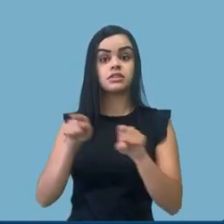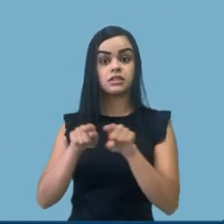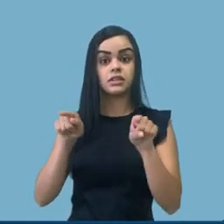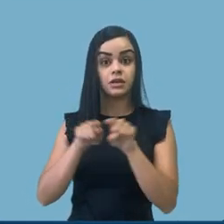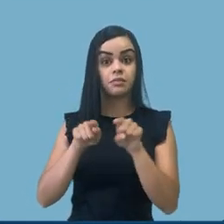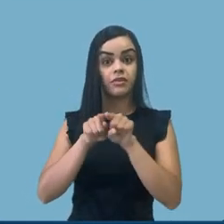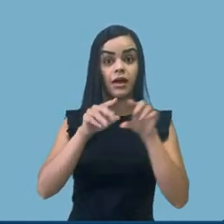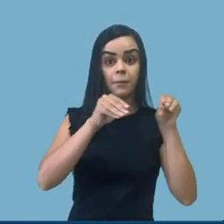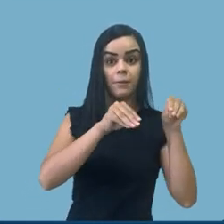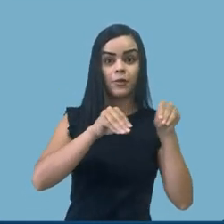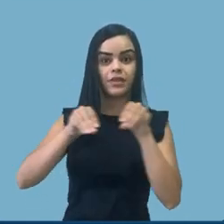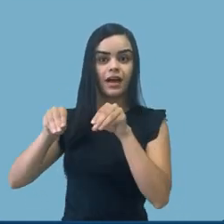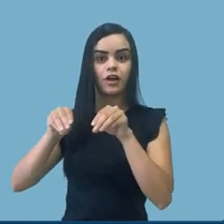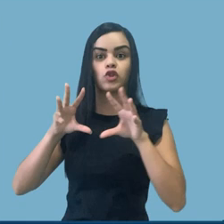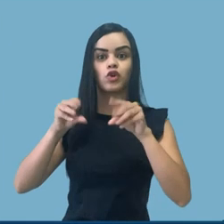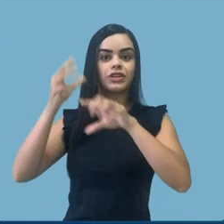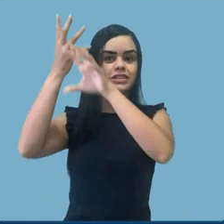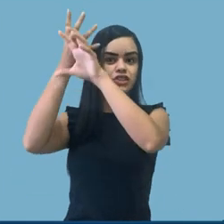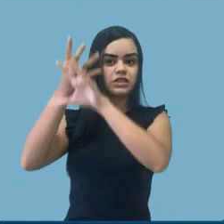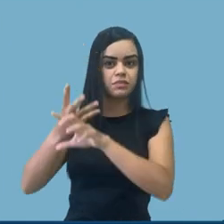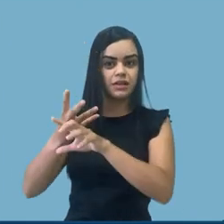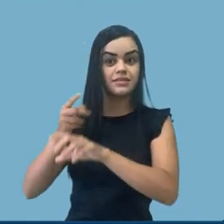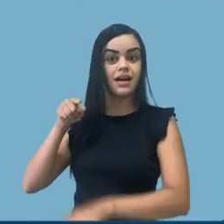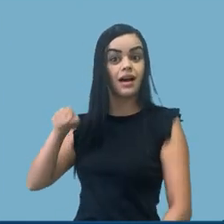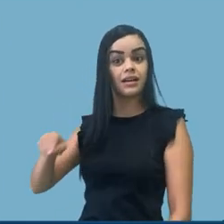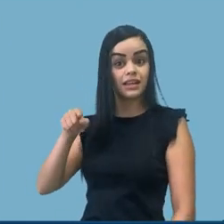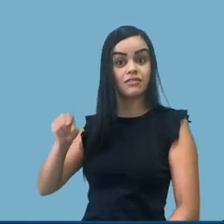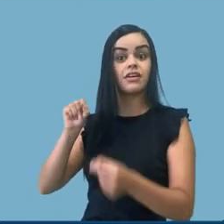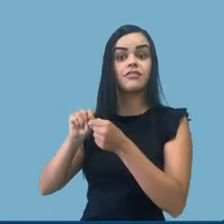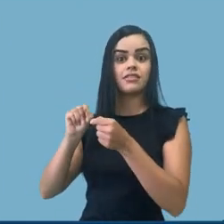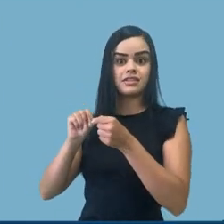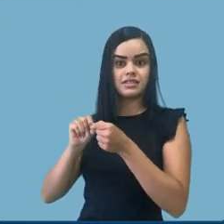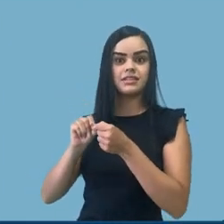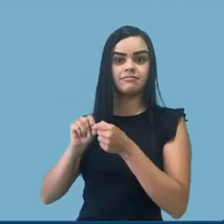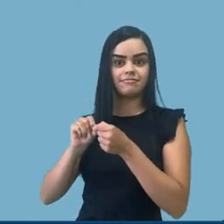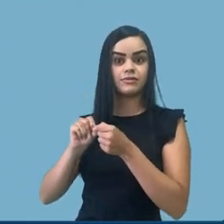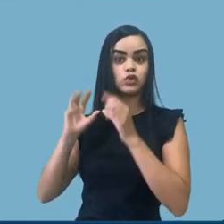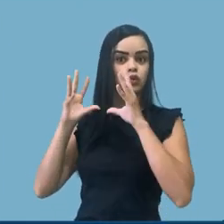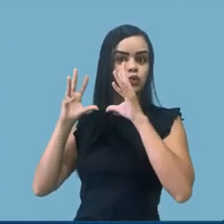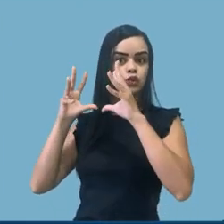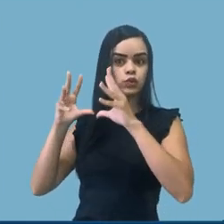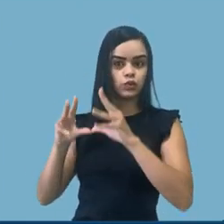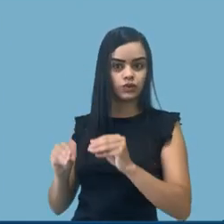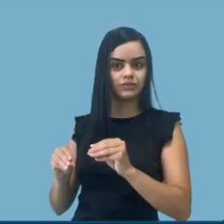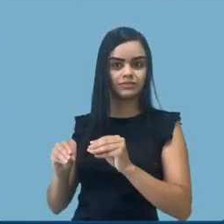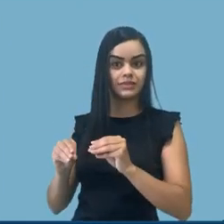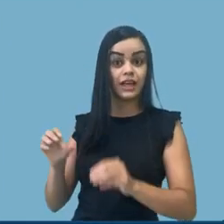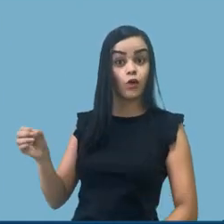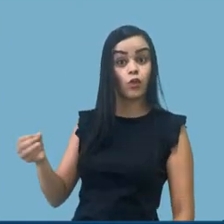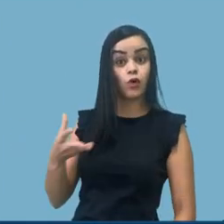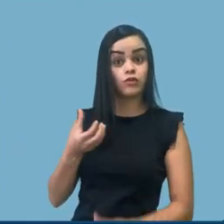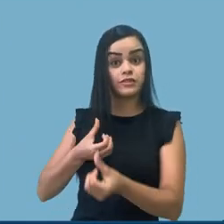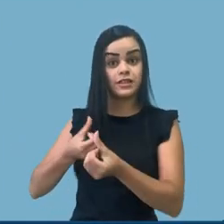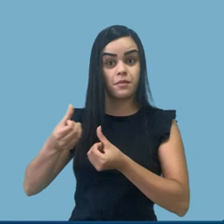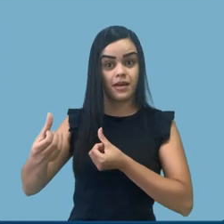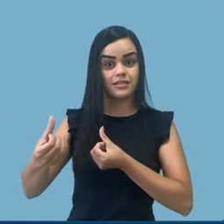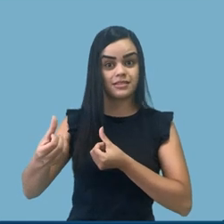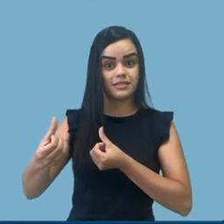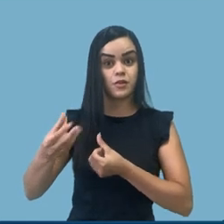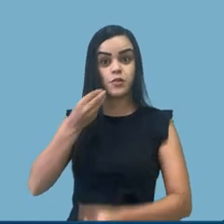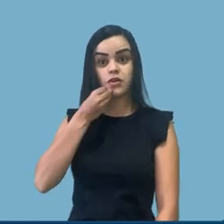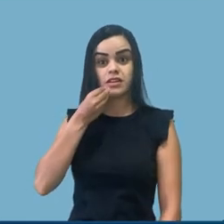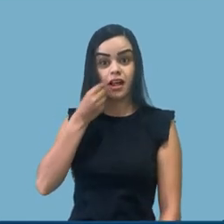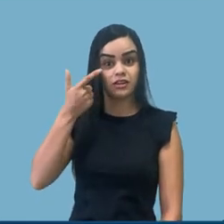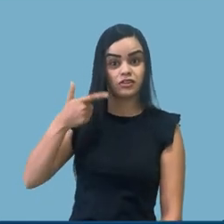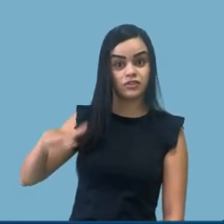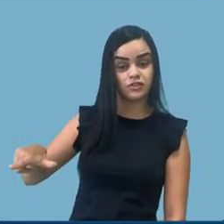o período de setembro a dezembro de 2021, que marca o início de um novo ciclo anual. E quando se fala em reprodução,